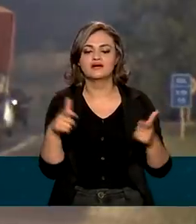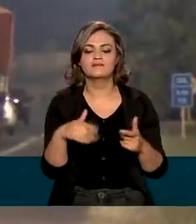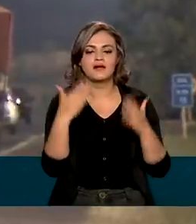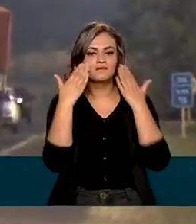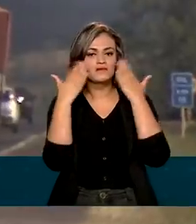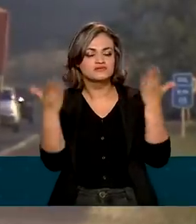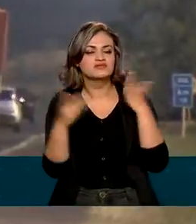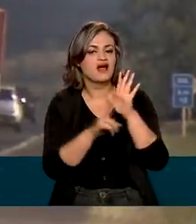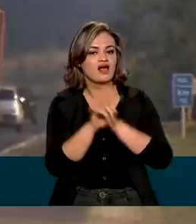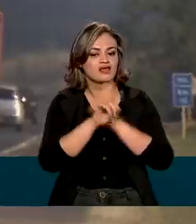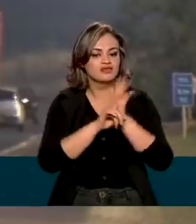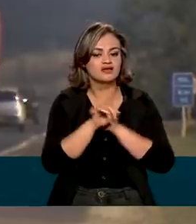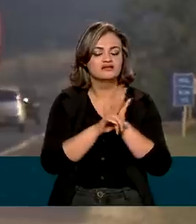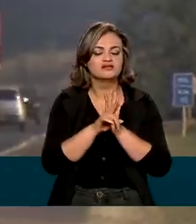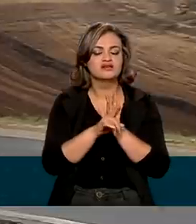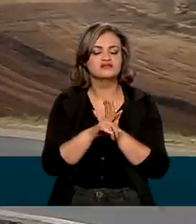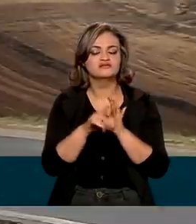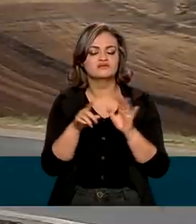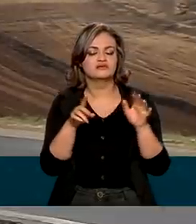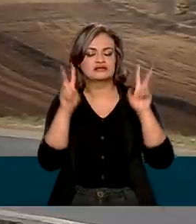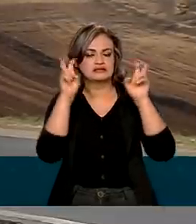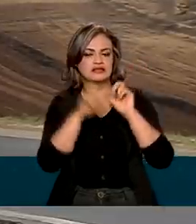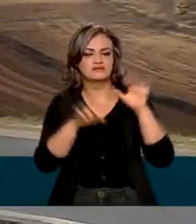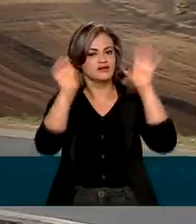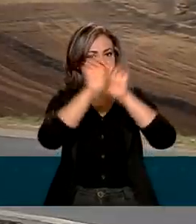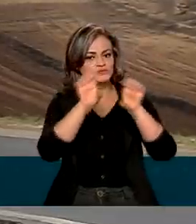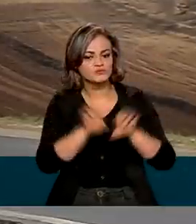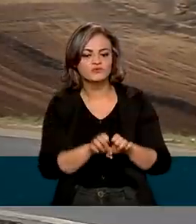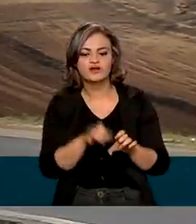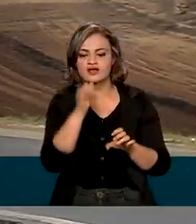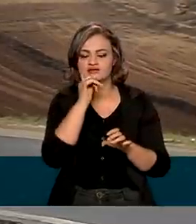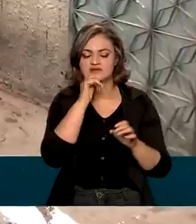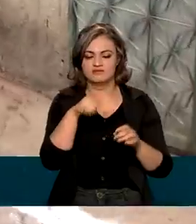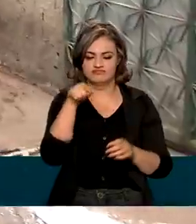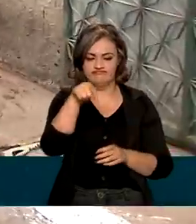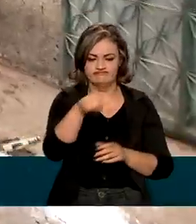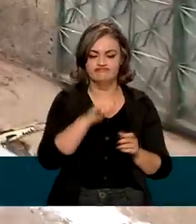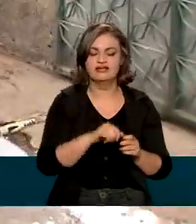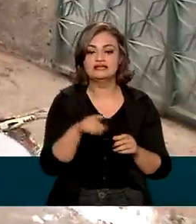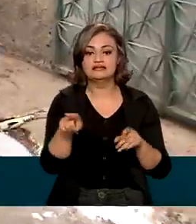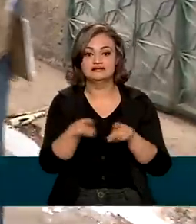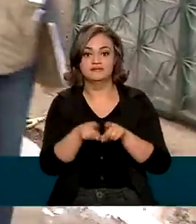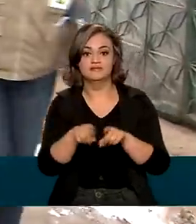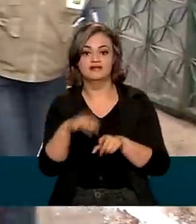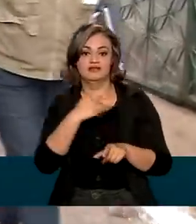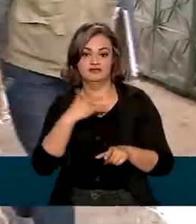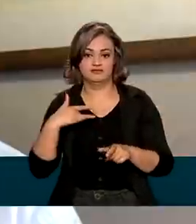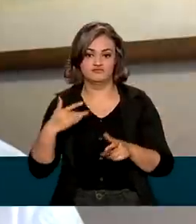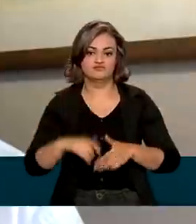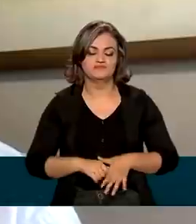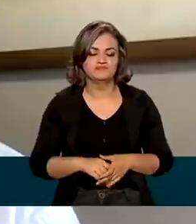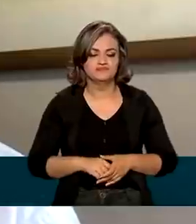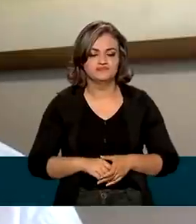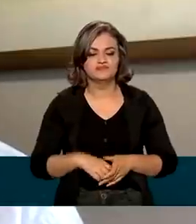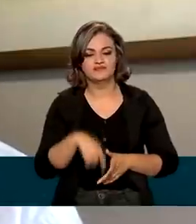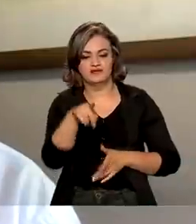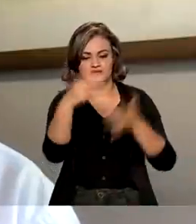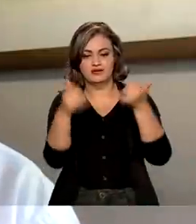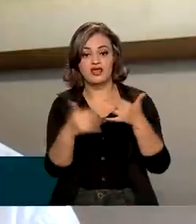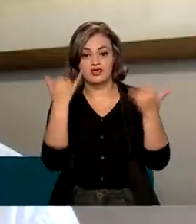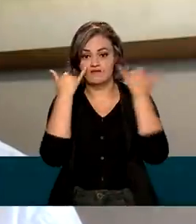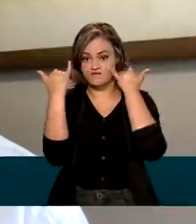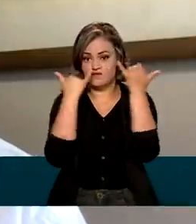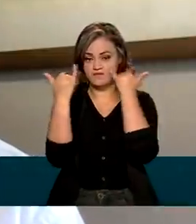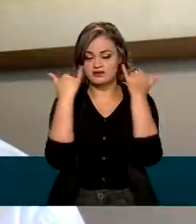apresentar análises sobre questões de infraestrutura, como rodovias e ainda na saúde. Essas informações,